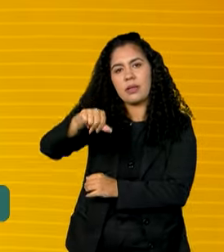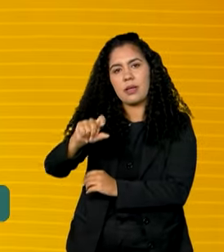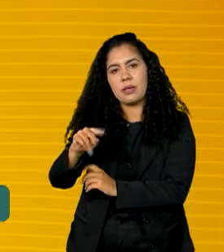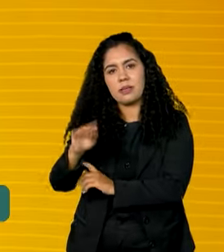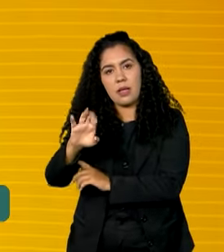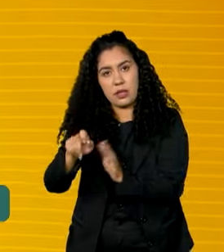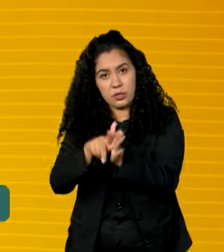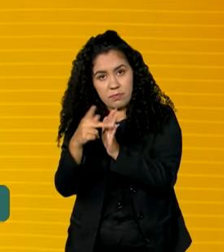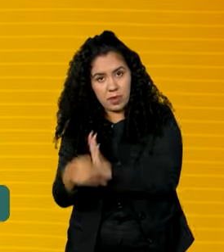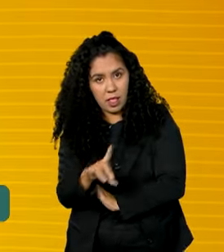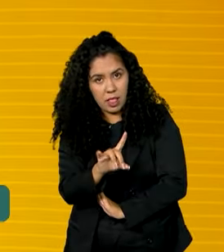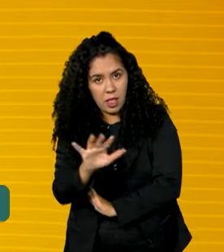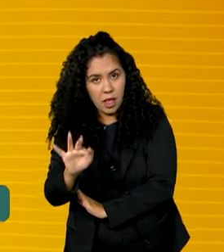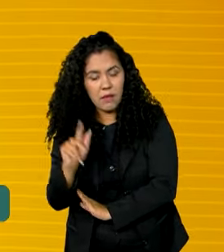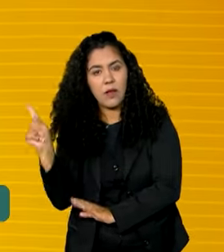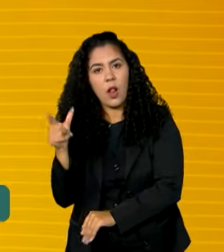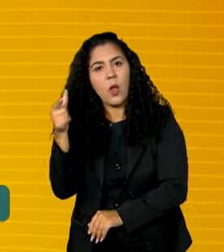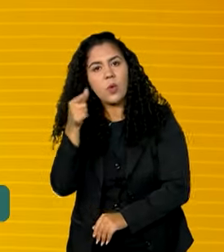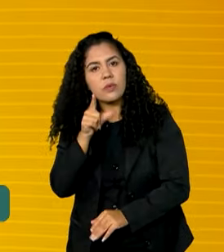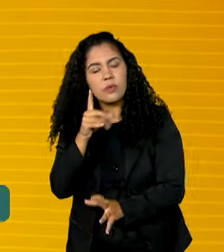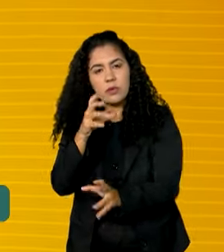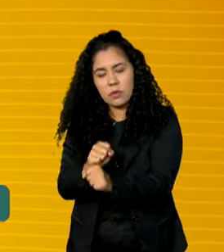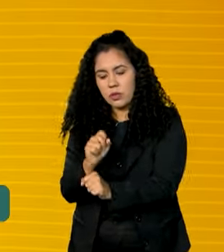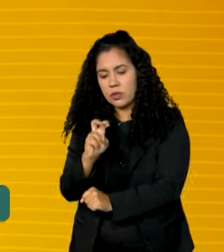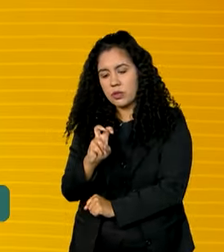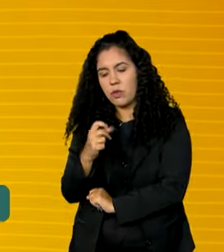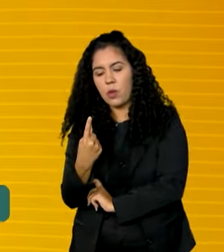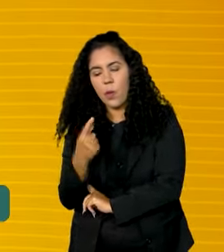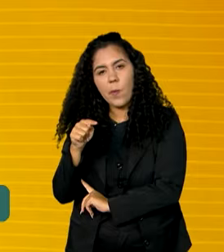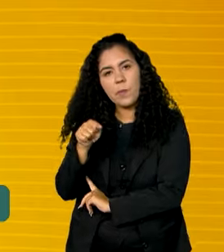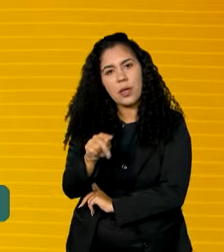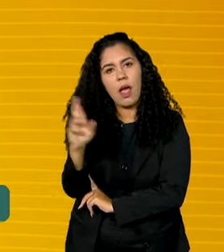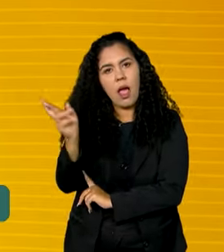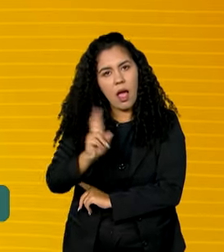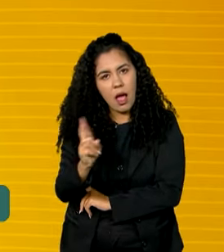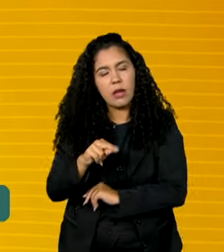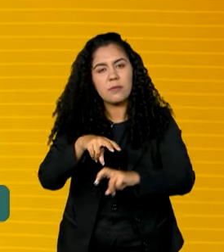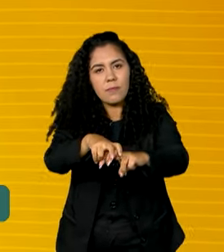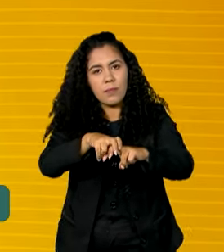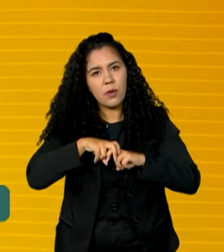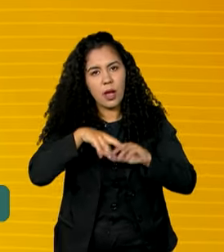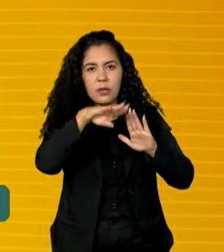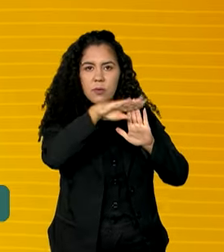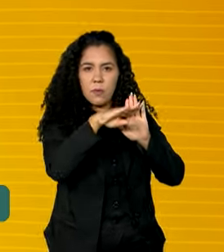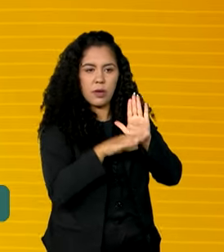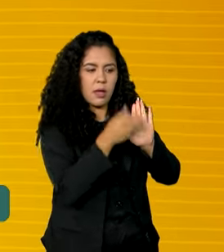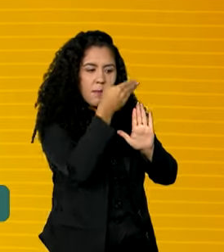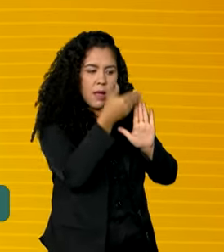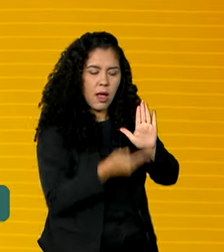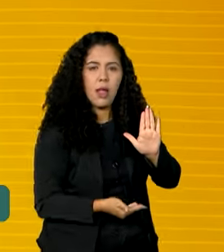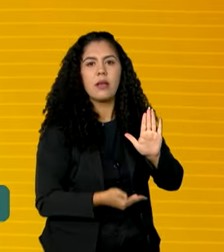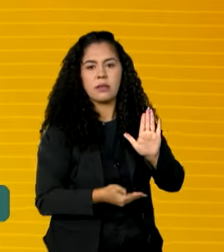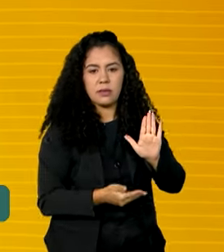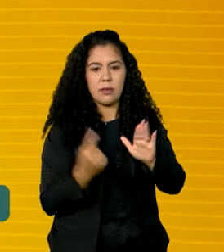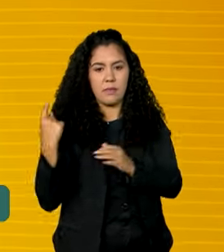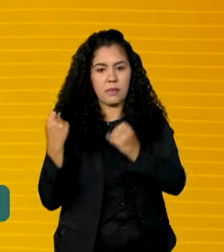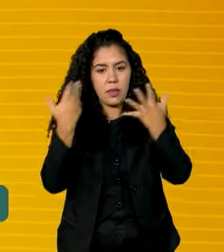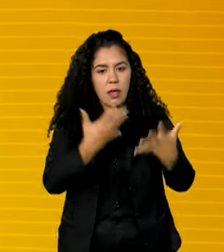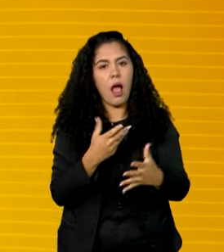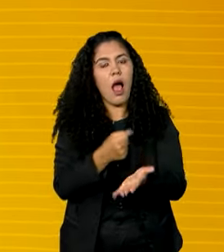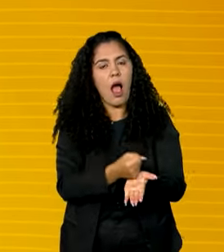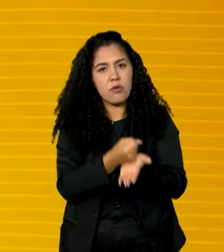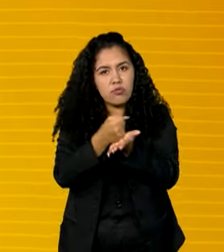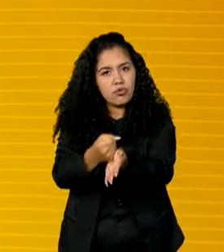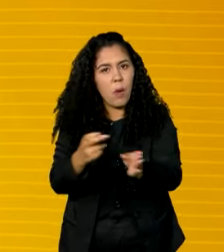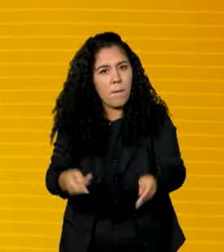beneficiada com 50 mil reais em recursos do programa Periferia Viva. Ajudou a arrumar o espaço, hoje em dia com